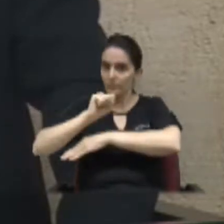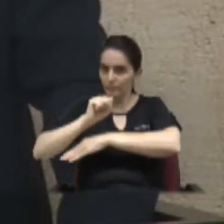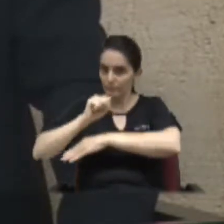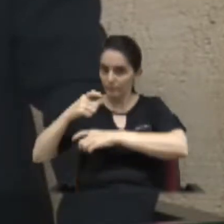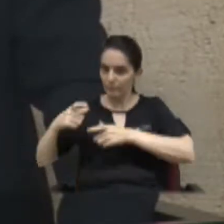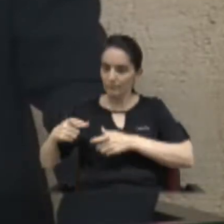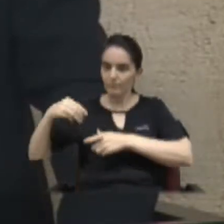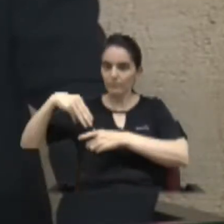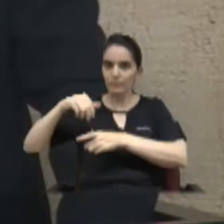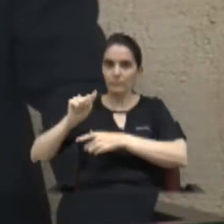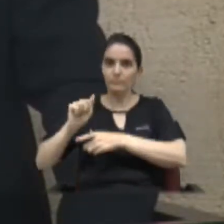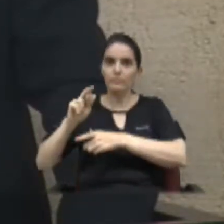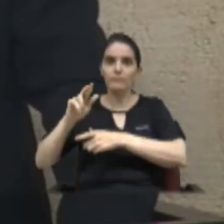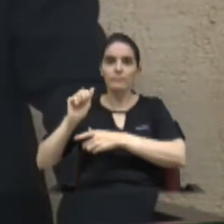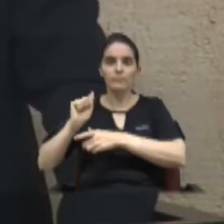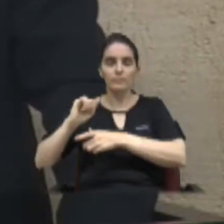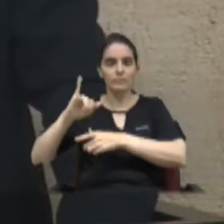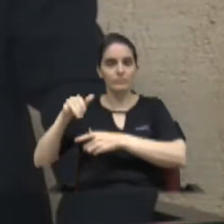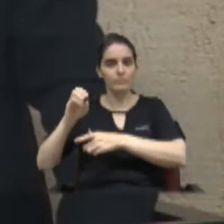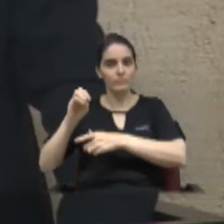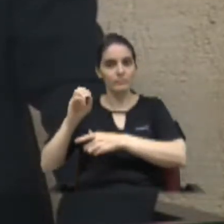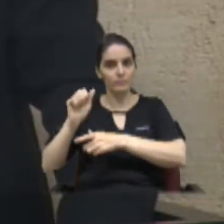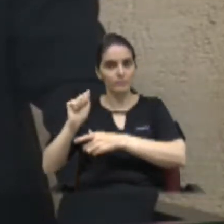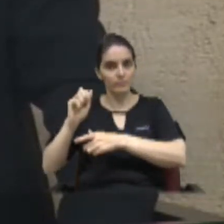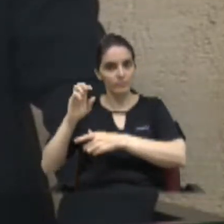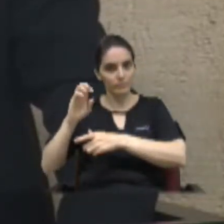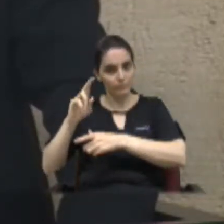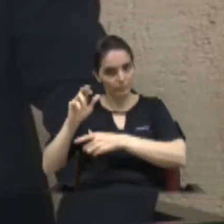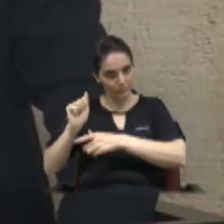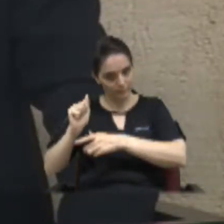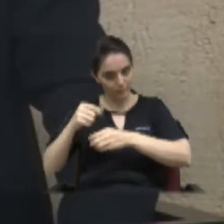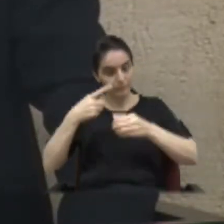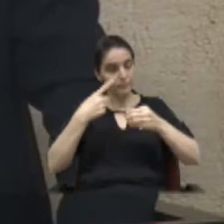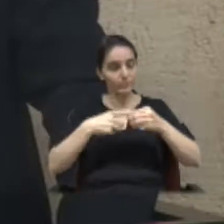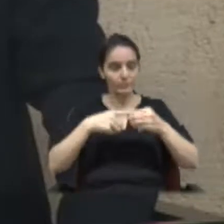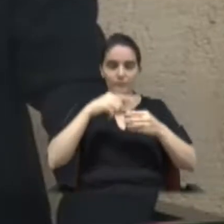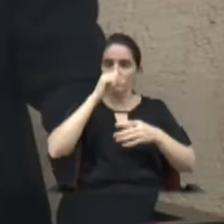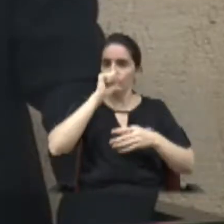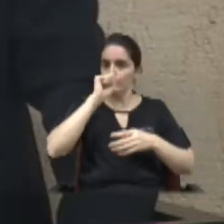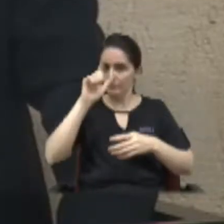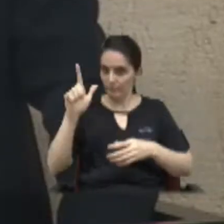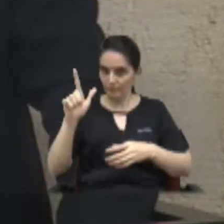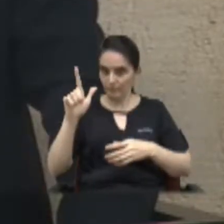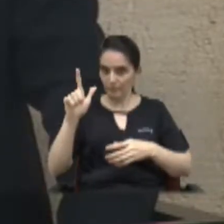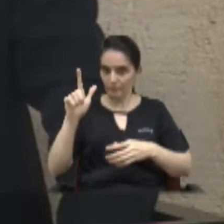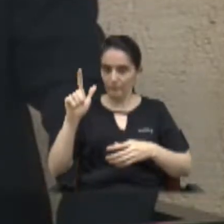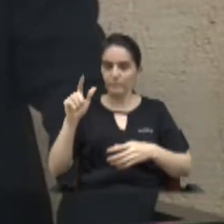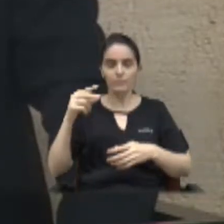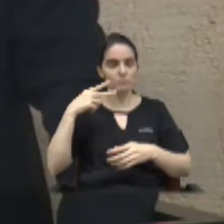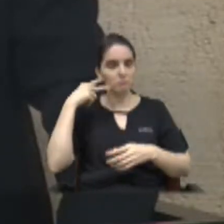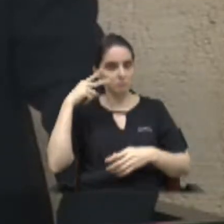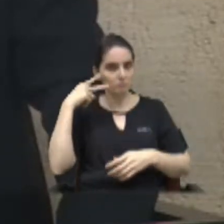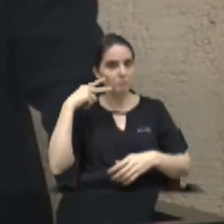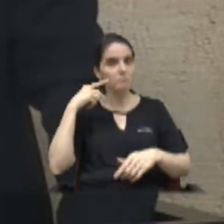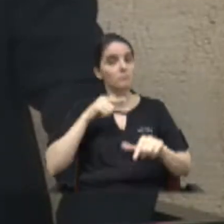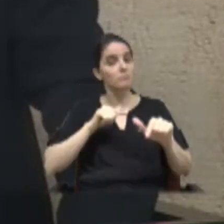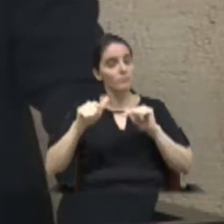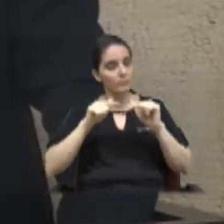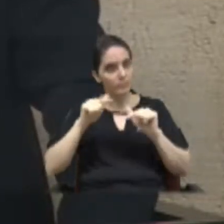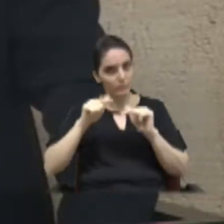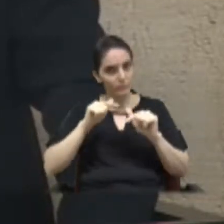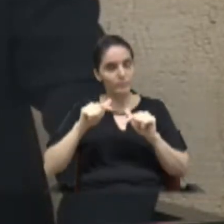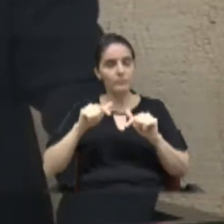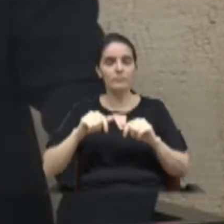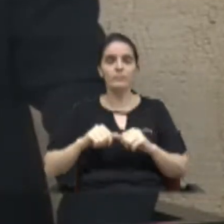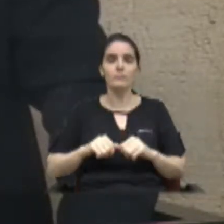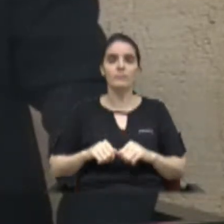a nomeação de praças ou logradouros públicos faz parte de uma das atividades inerentes ao exercício